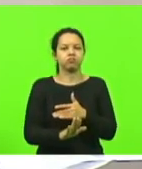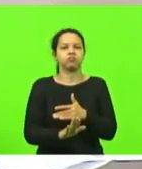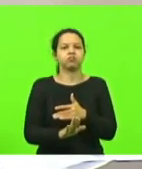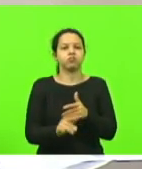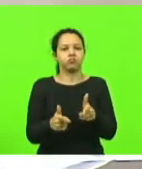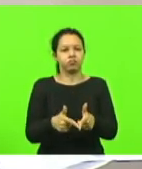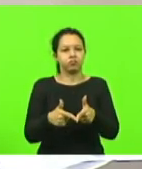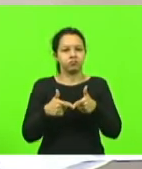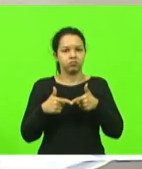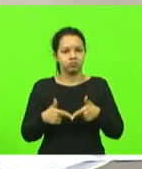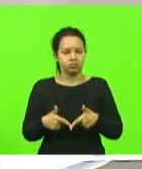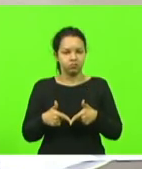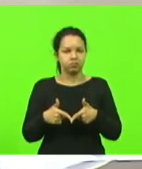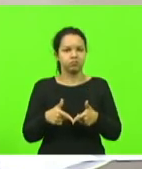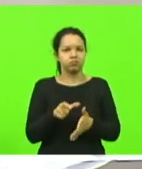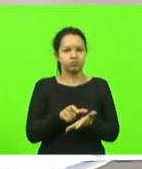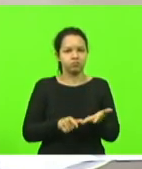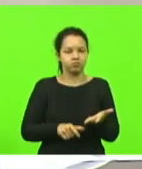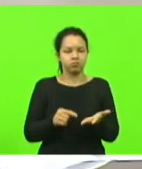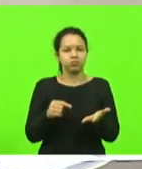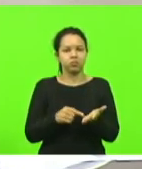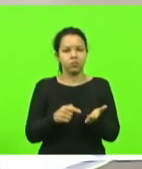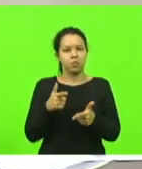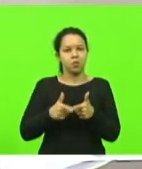ao RENAINF.